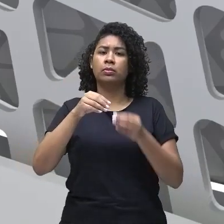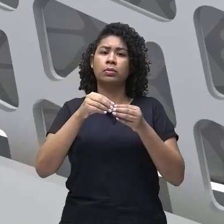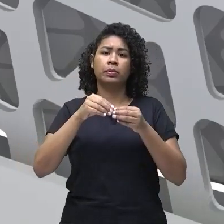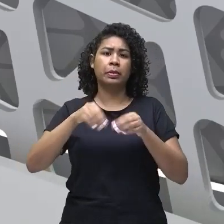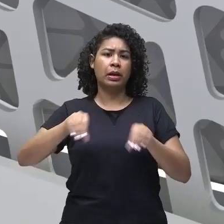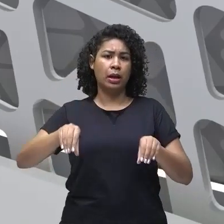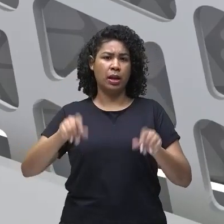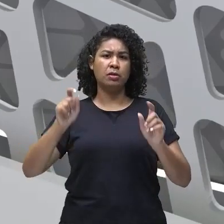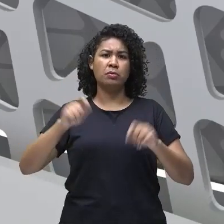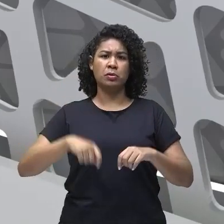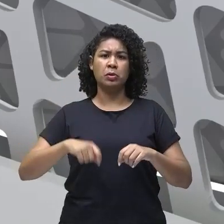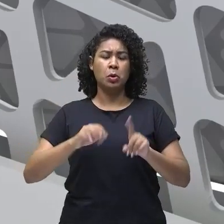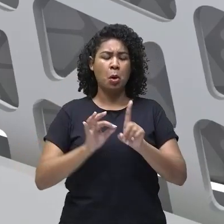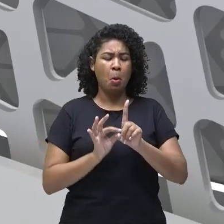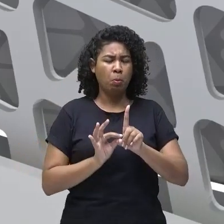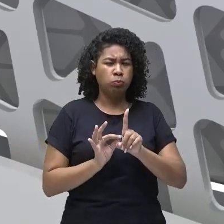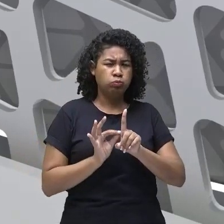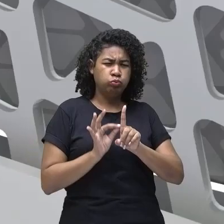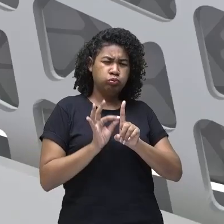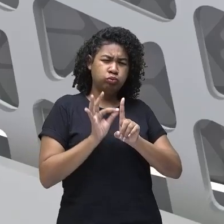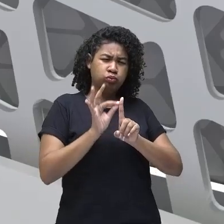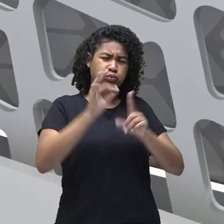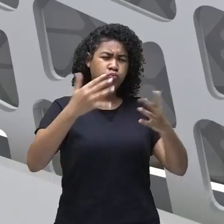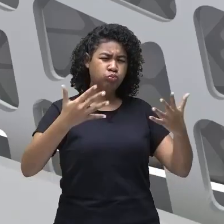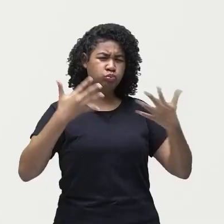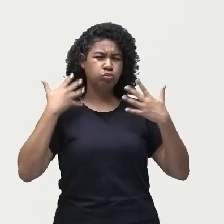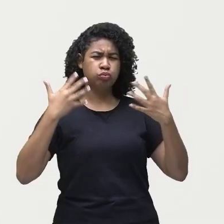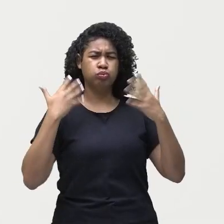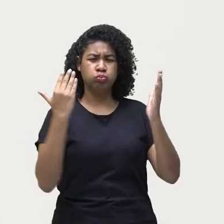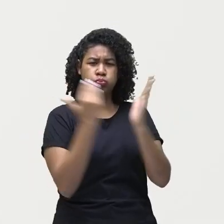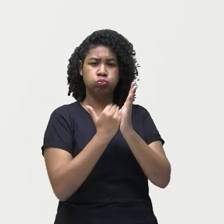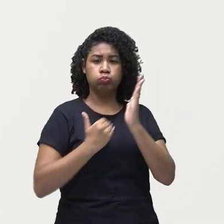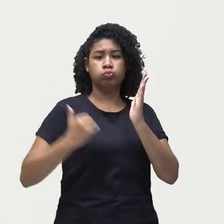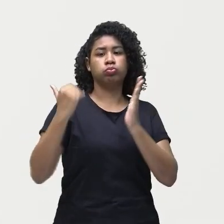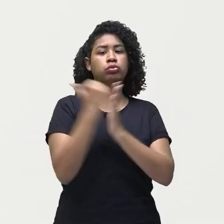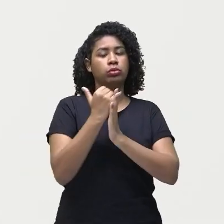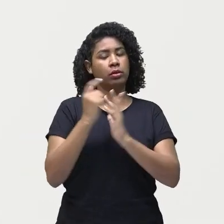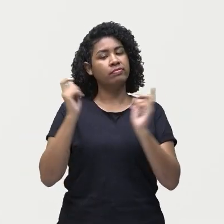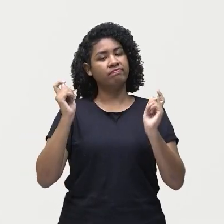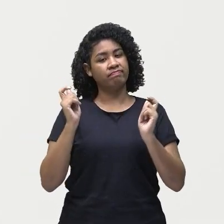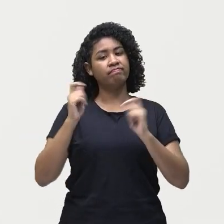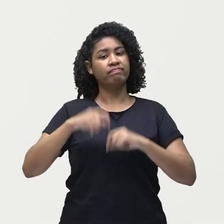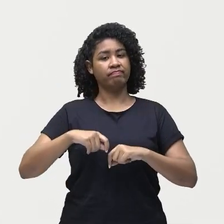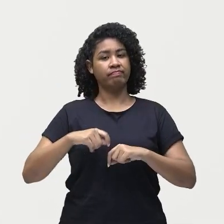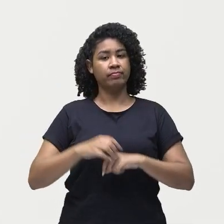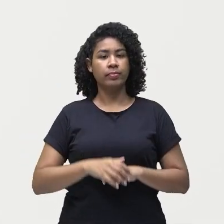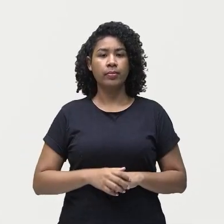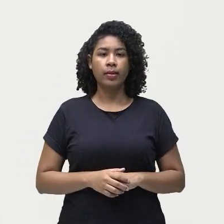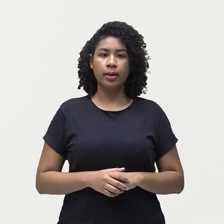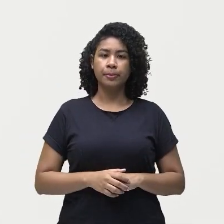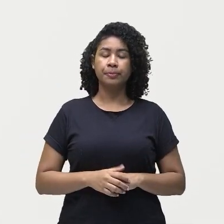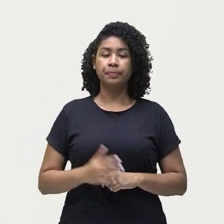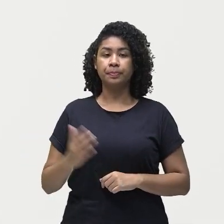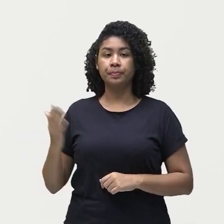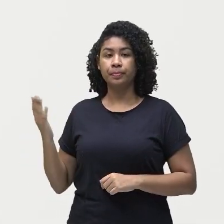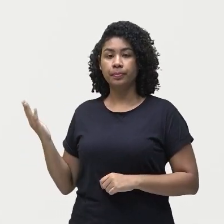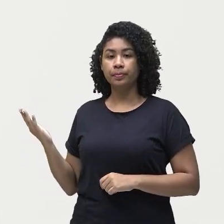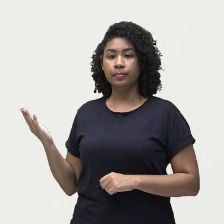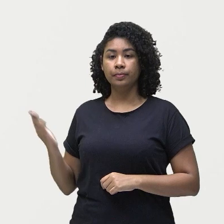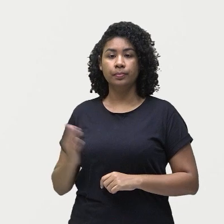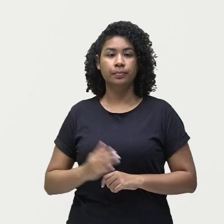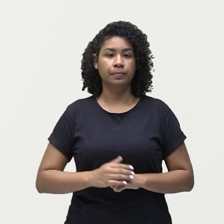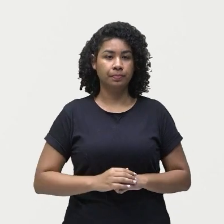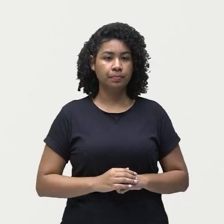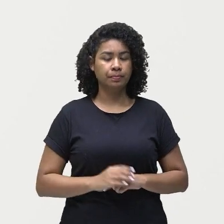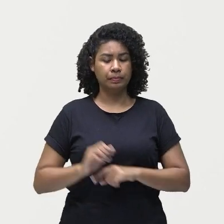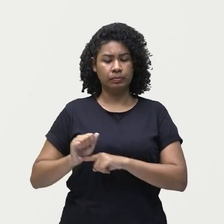superaquecimento. Vamos continuar com a leitura. Olhem só nessa cartela. Esses gases